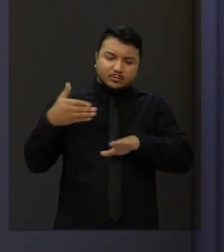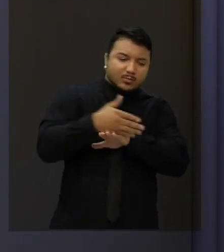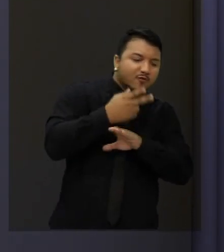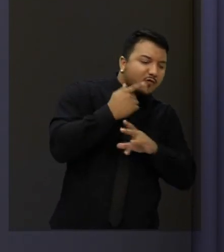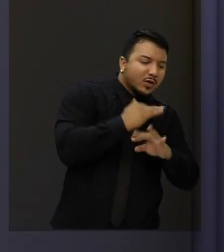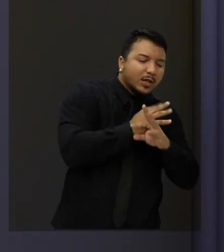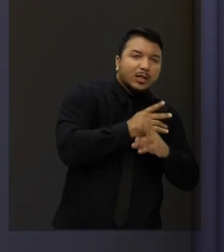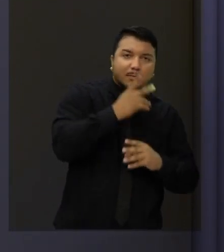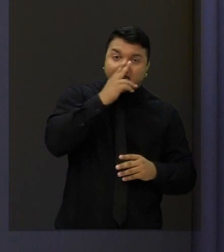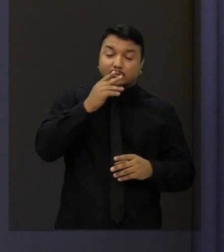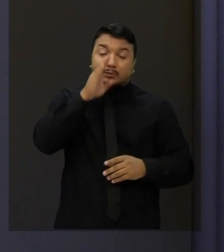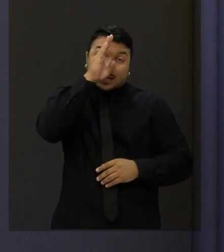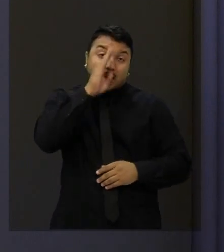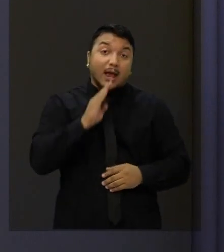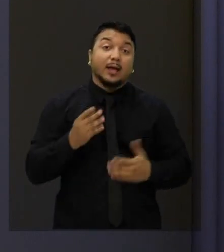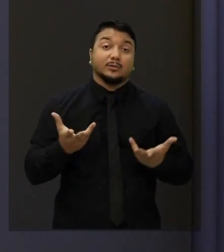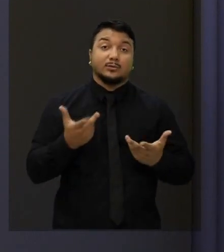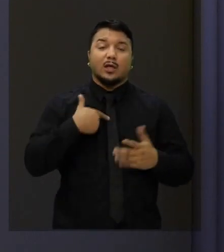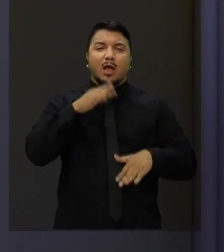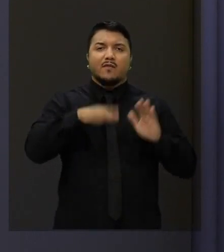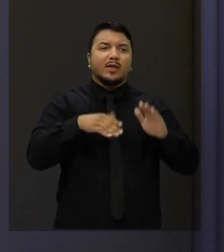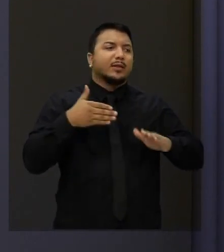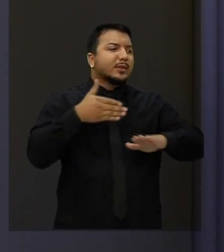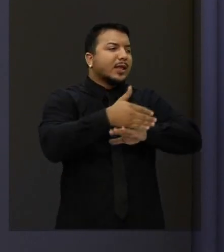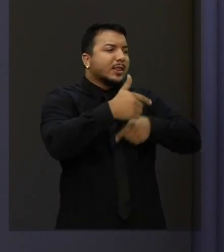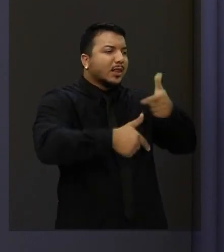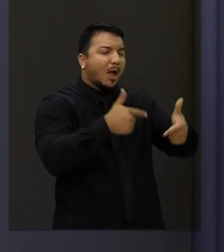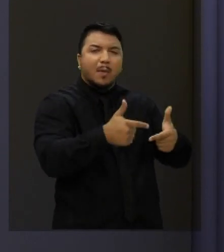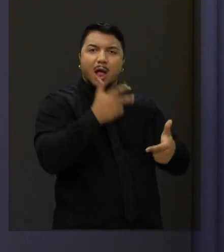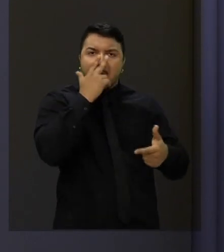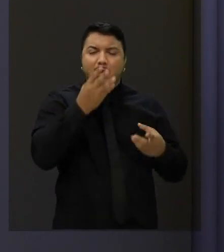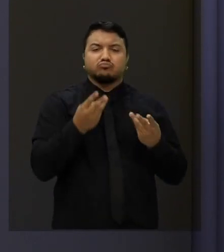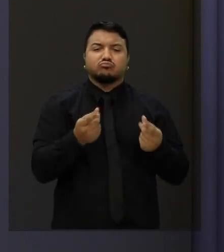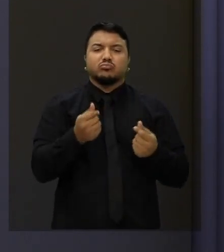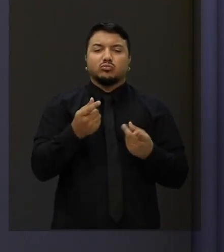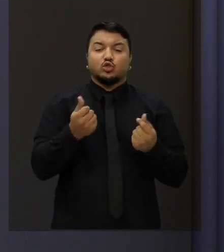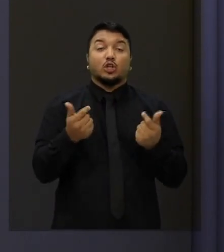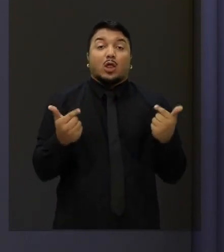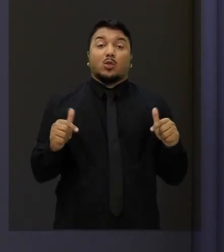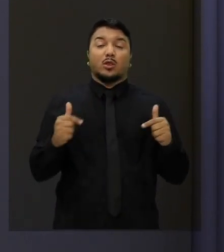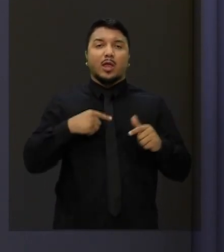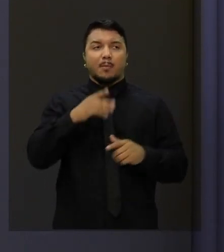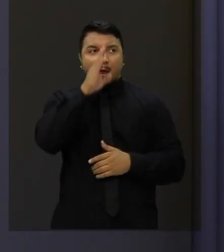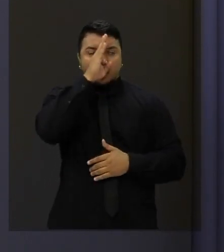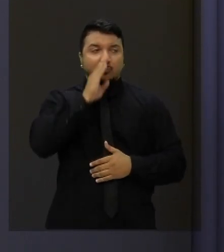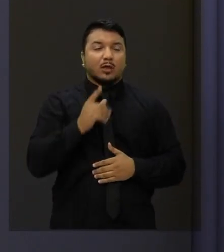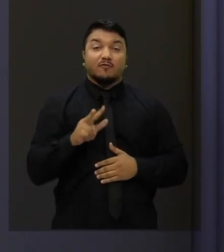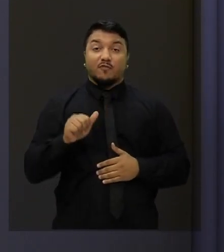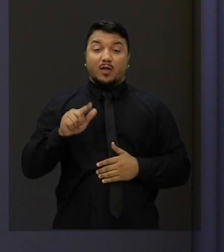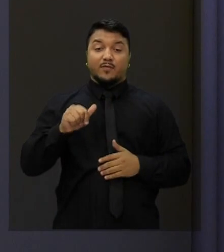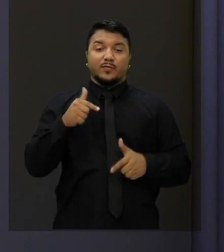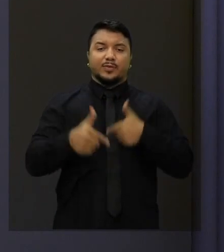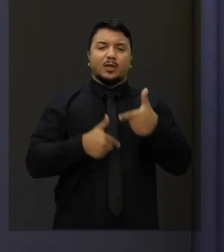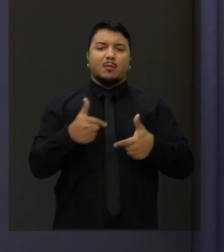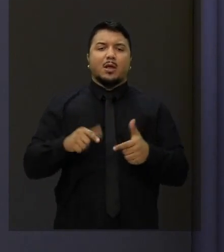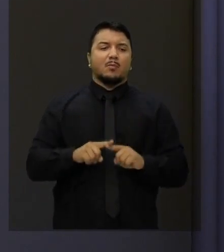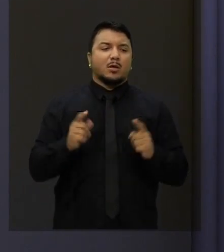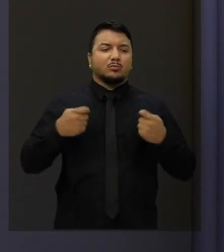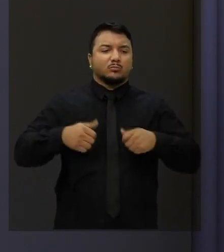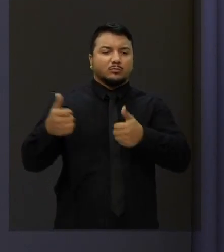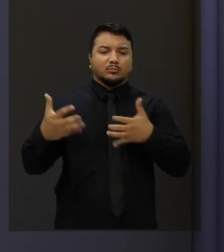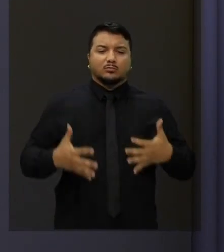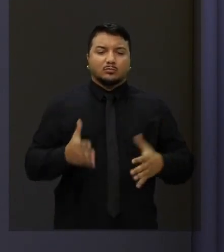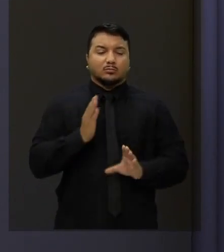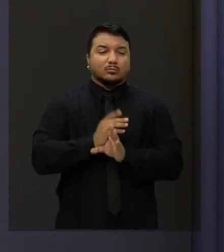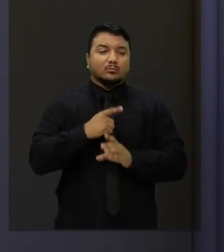vezes, está precisando de um emprego. Esse emprego está em Fortaleza, você não tem o dinheiro do antes para vir aqui, para de repente conseguir essa vaga de emprego. Mas eu preciso dizer que foi o